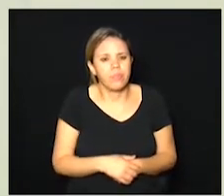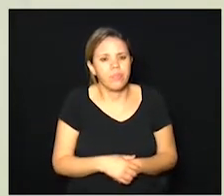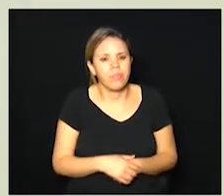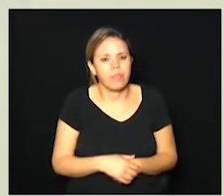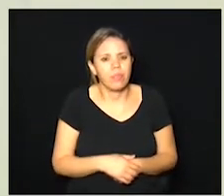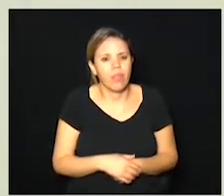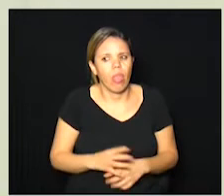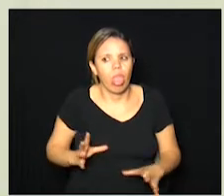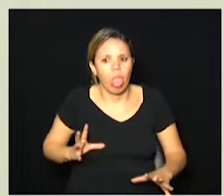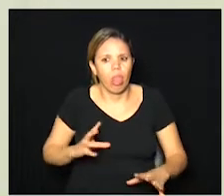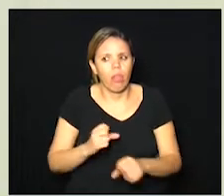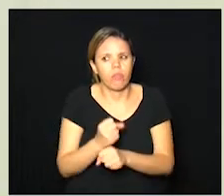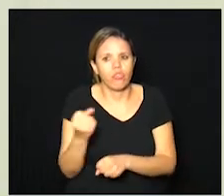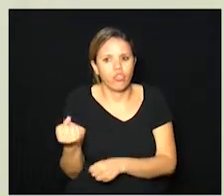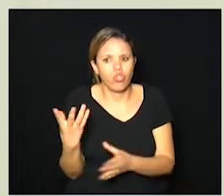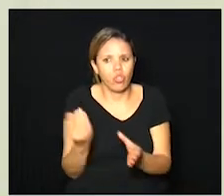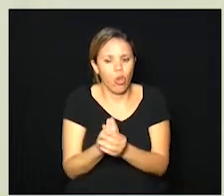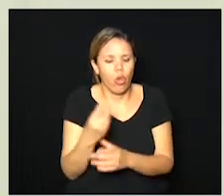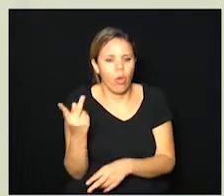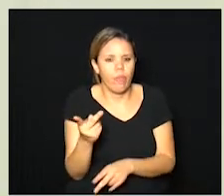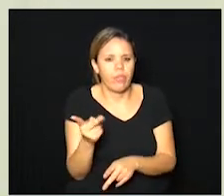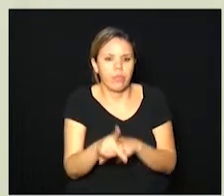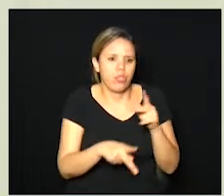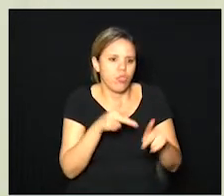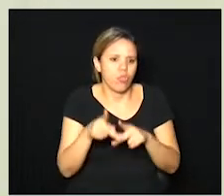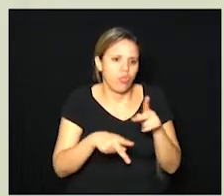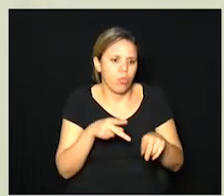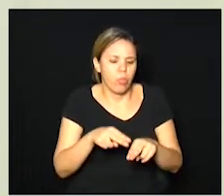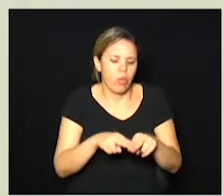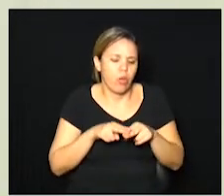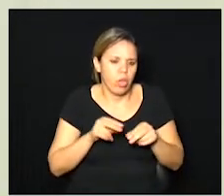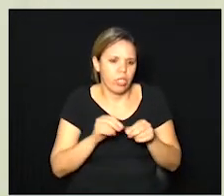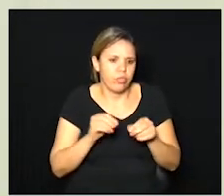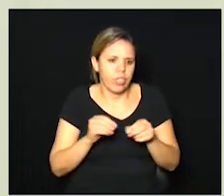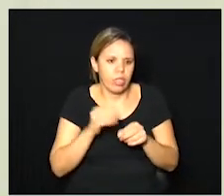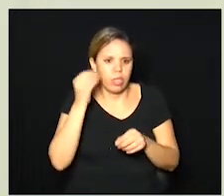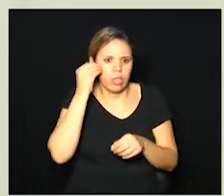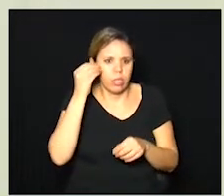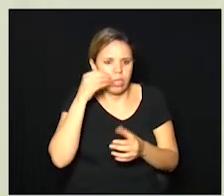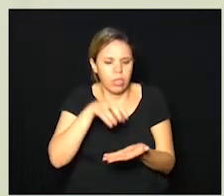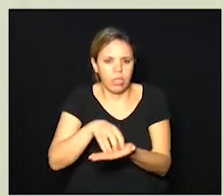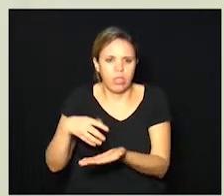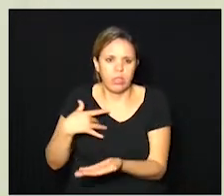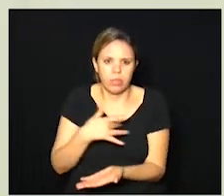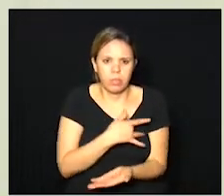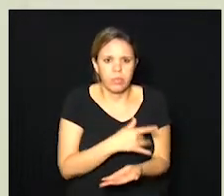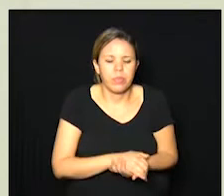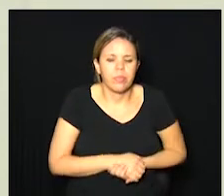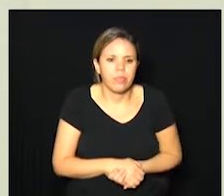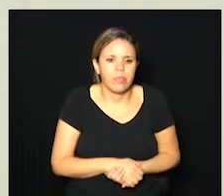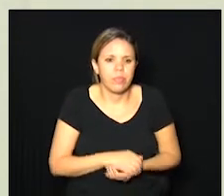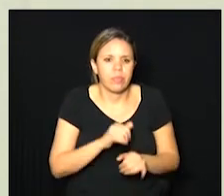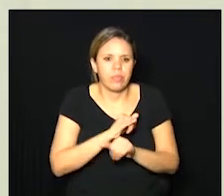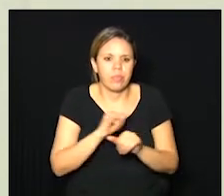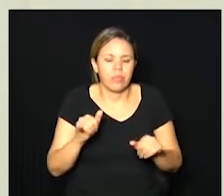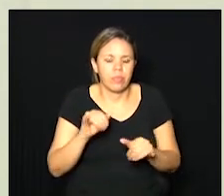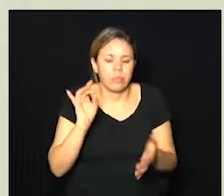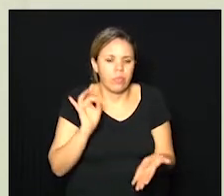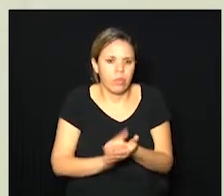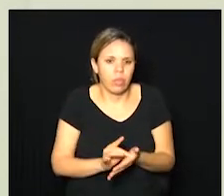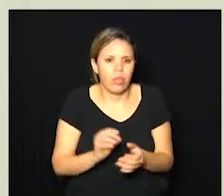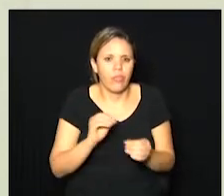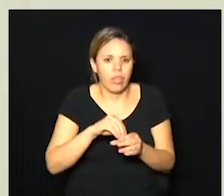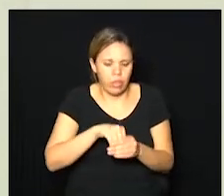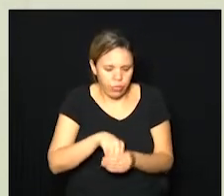acumula novos casos exatamente por causa da coleta em nível das unidades básicas de saúde muitos desses que a gente anuncia confirmados foram